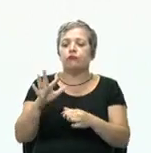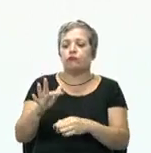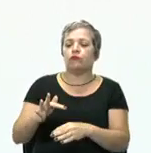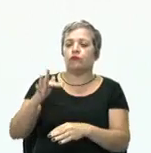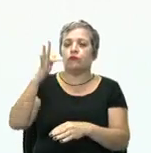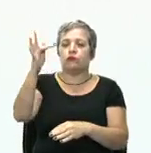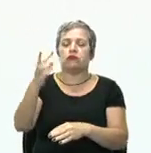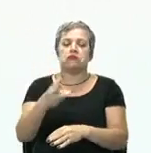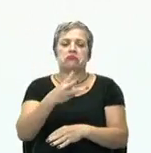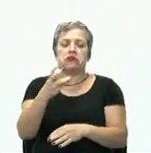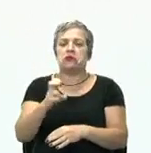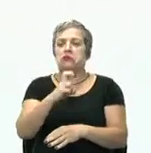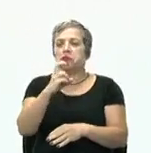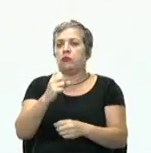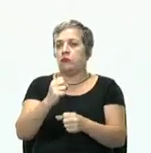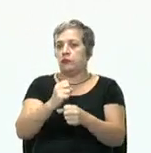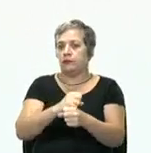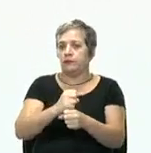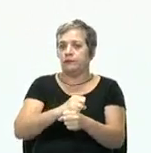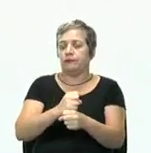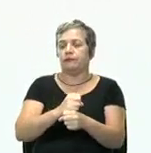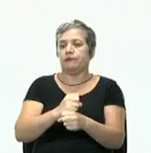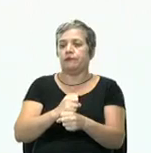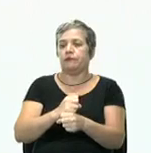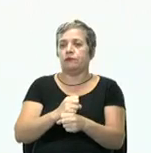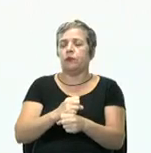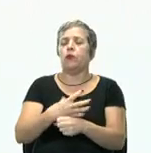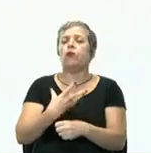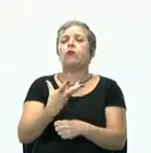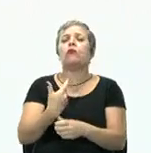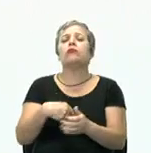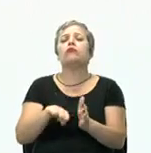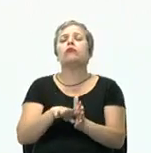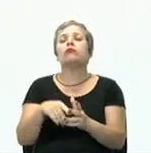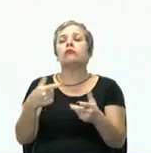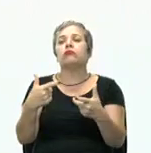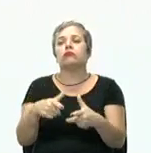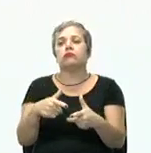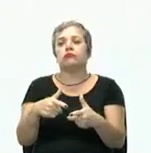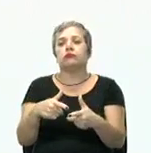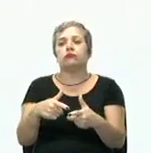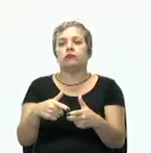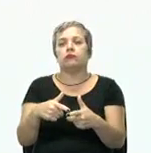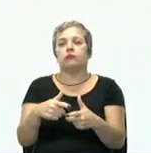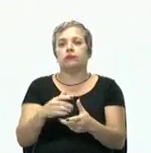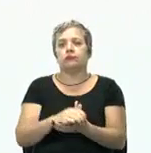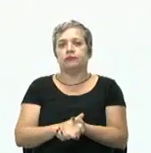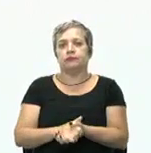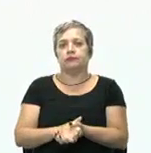há três, cinco anos. Só estou vendo o que eu quero chegar. Aonde eu quero chegar. É